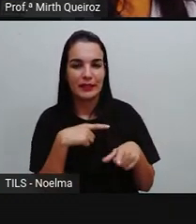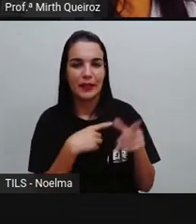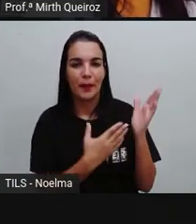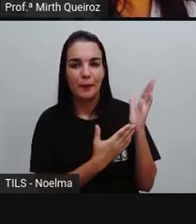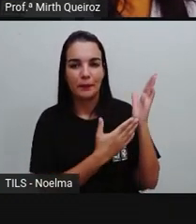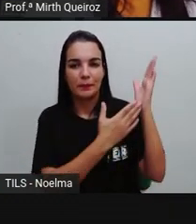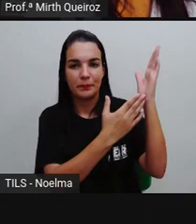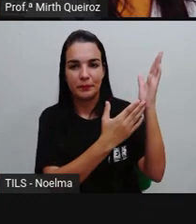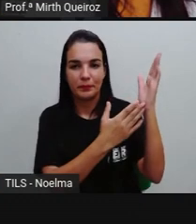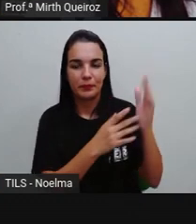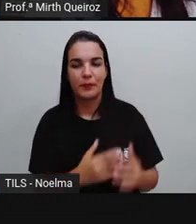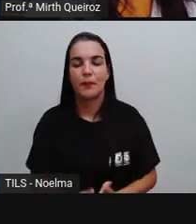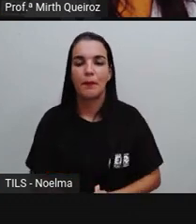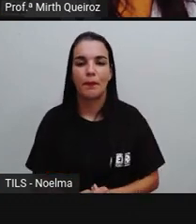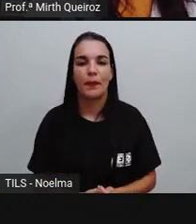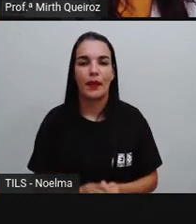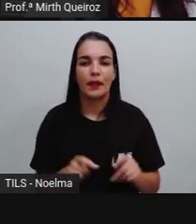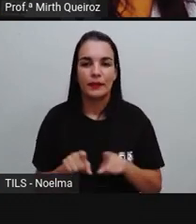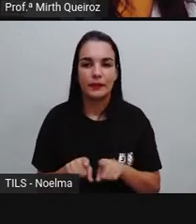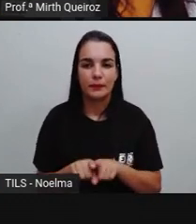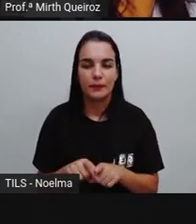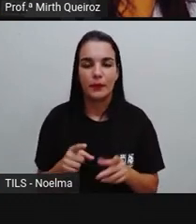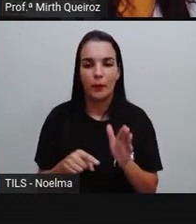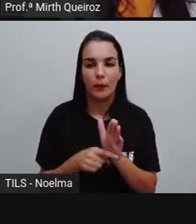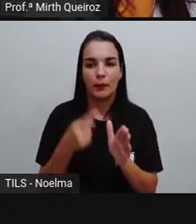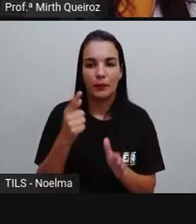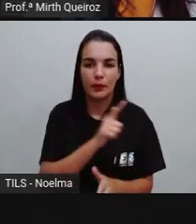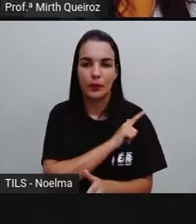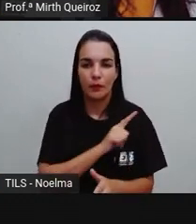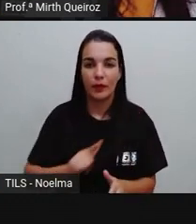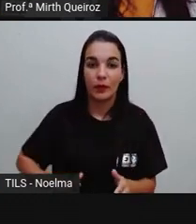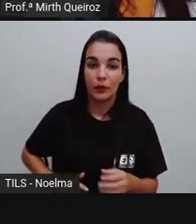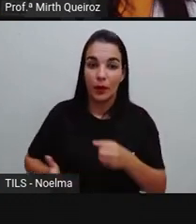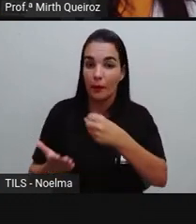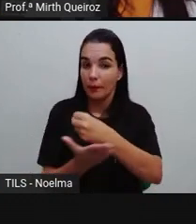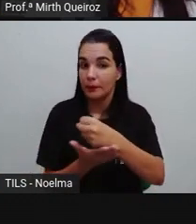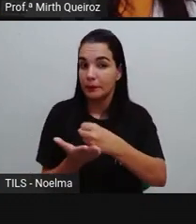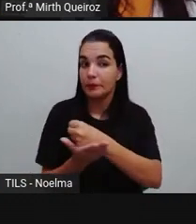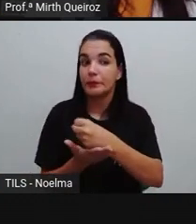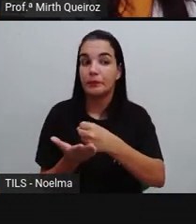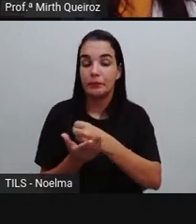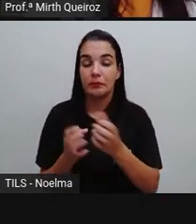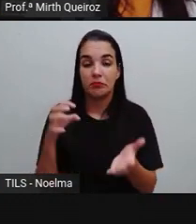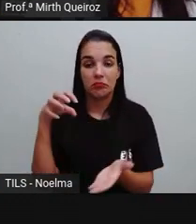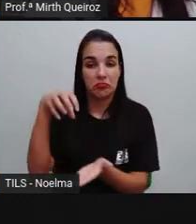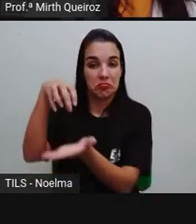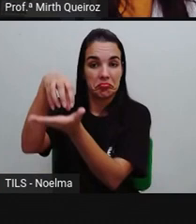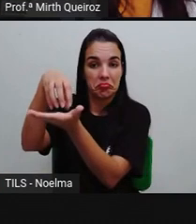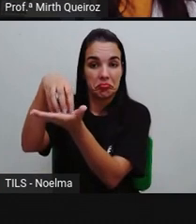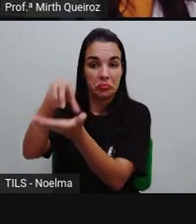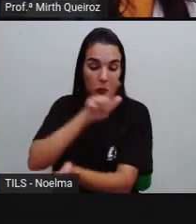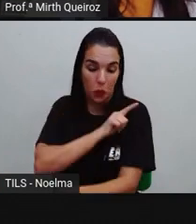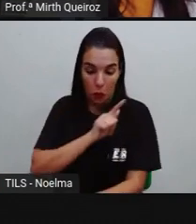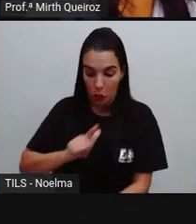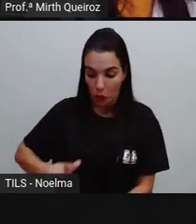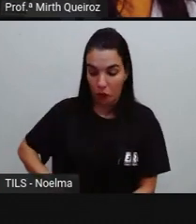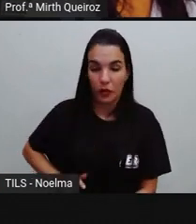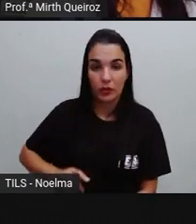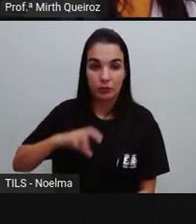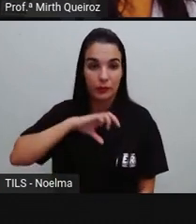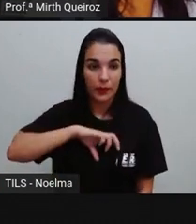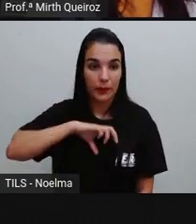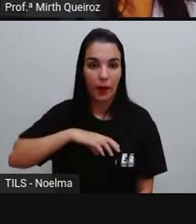governador em Salvador, que foi a primeira sede do governo do país. A primeira sede que a gente teve foi